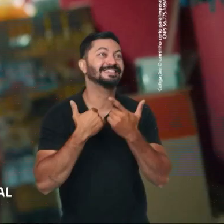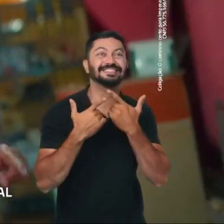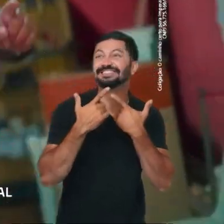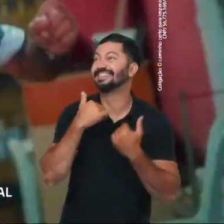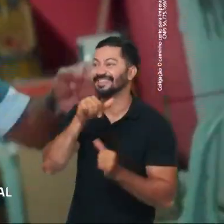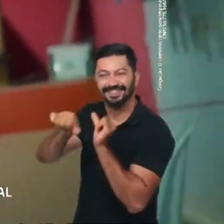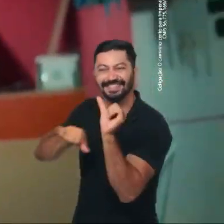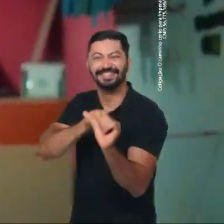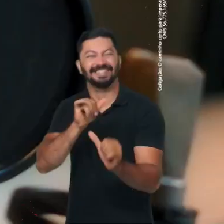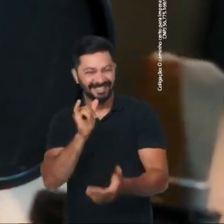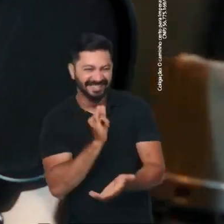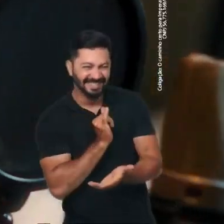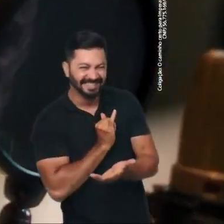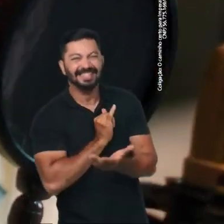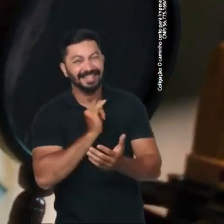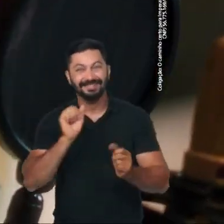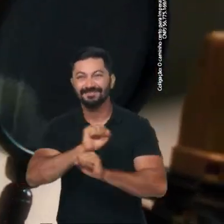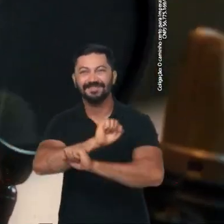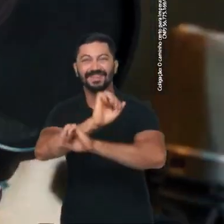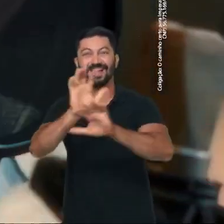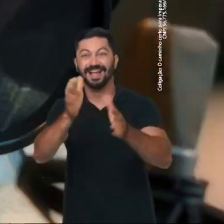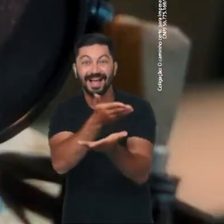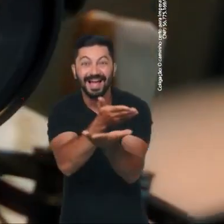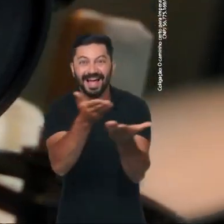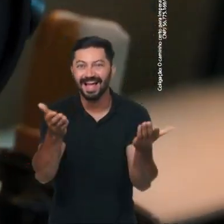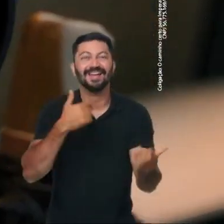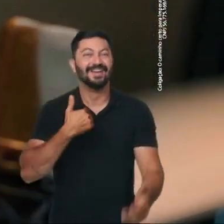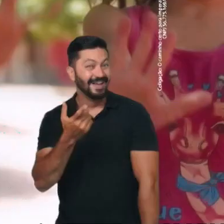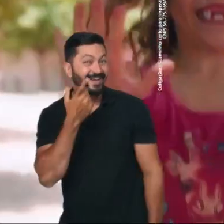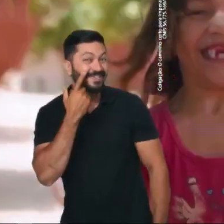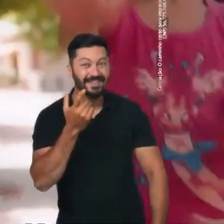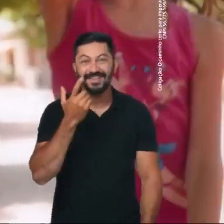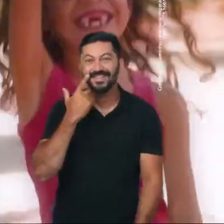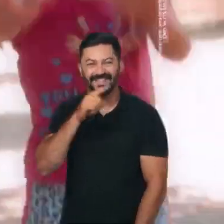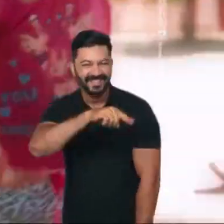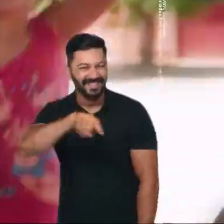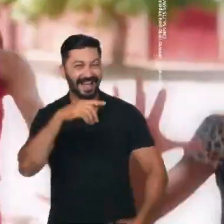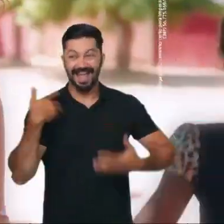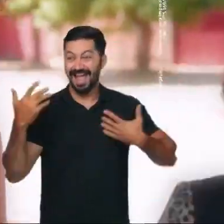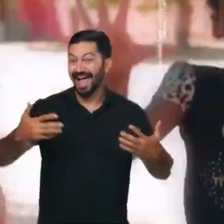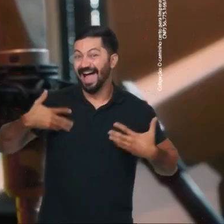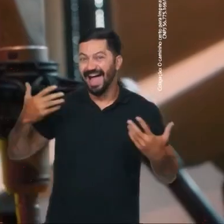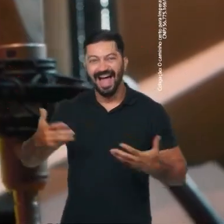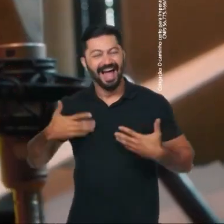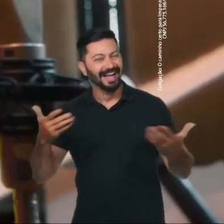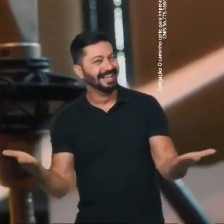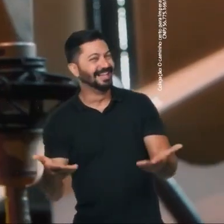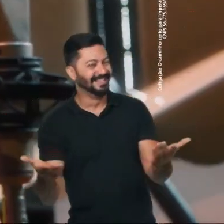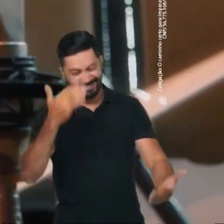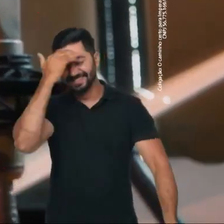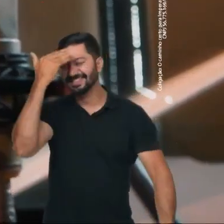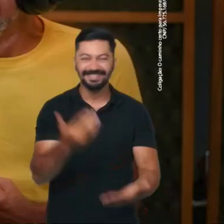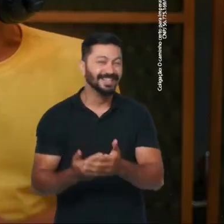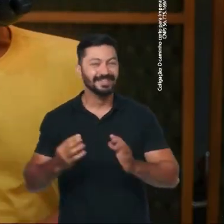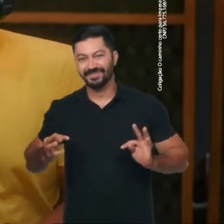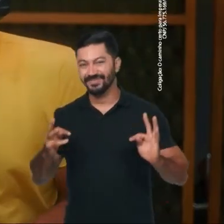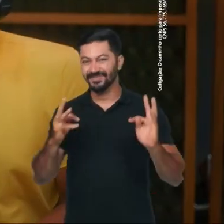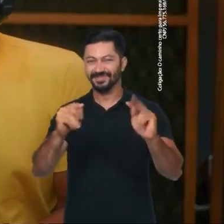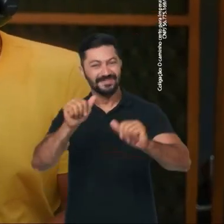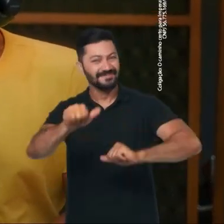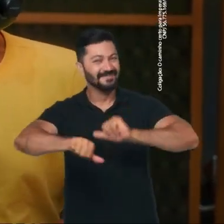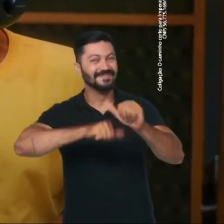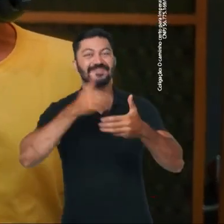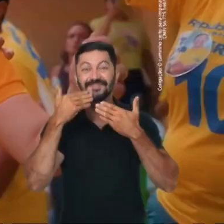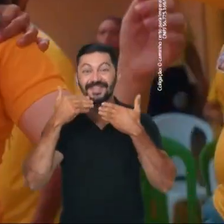cidade é geral Agora quero ver quem não vai se alegrar Agora vamos crer, tudo vai melhorar A